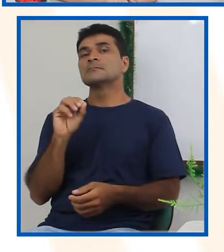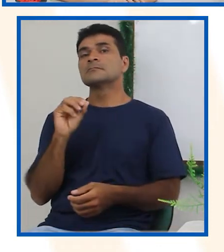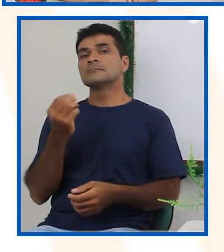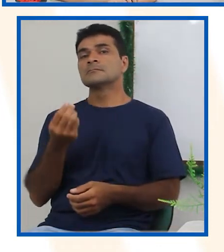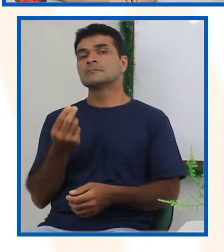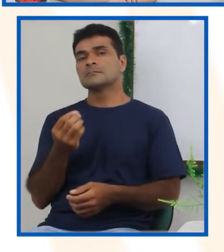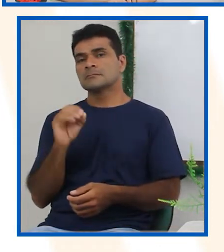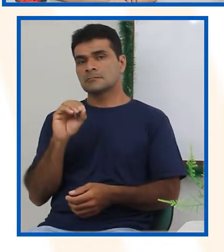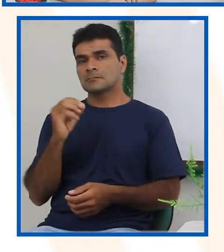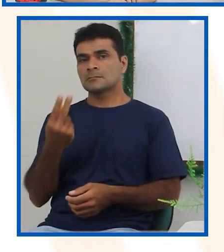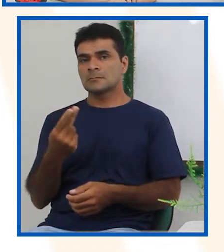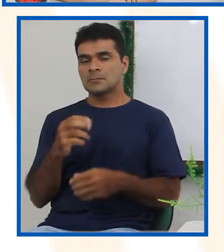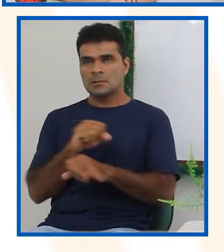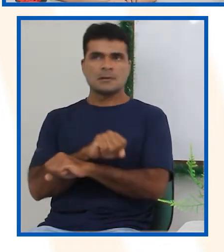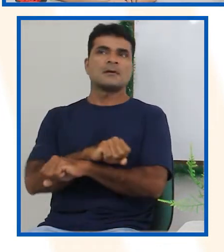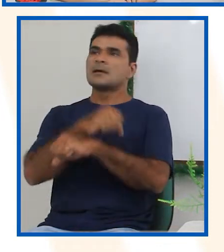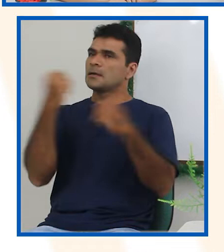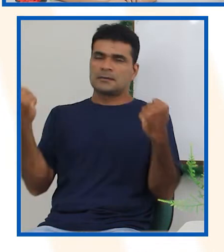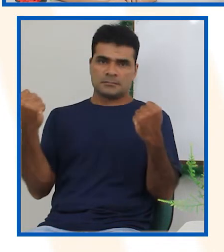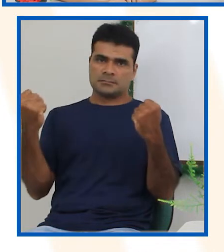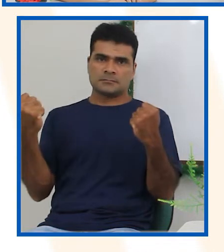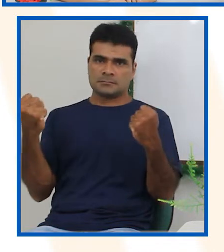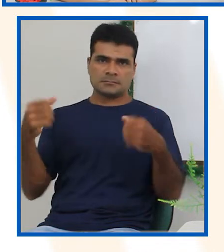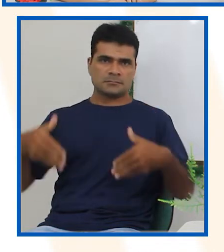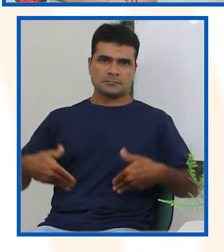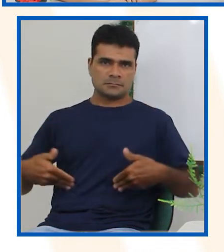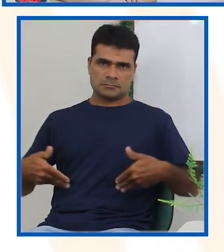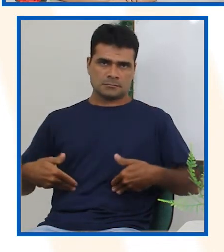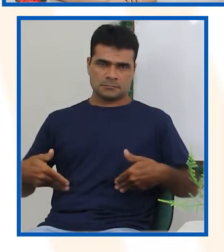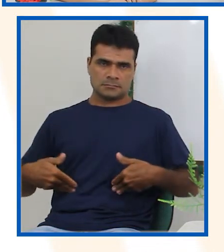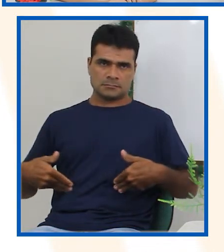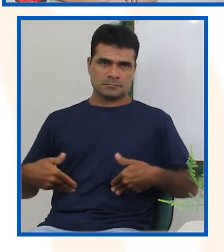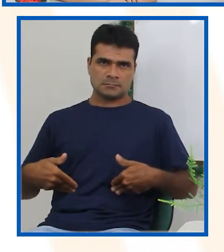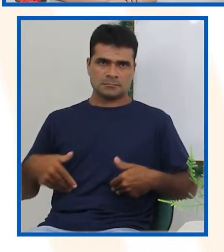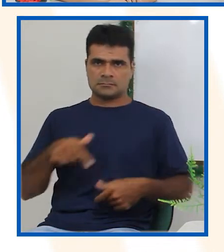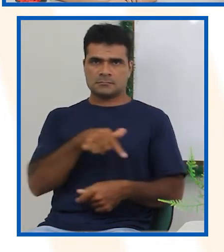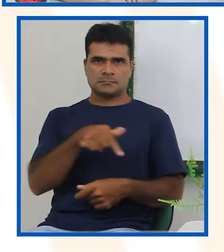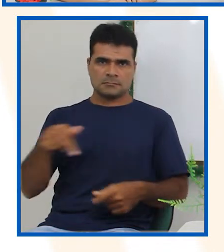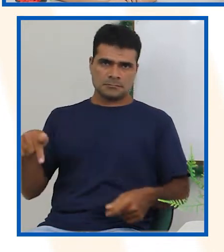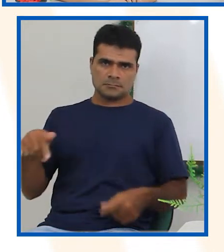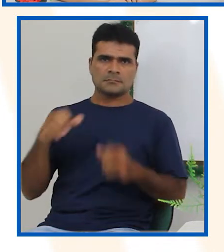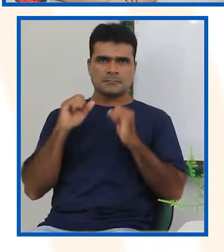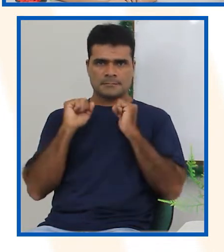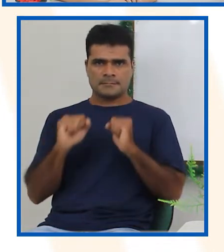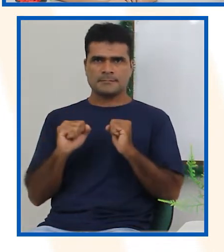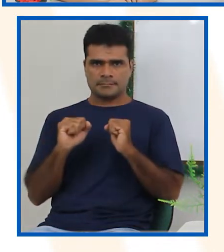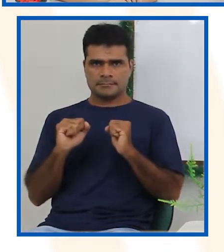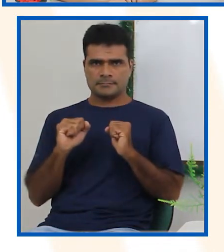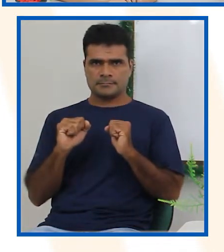Vocês já ficaram uma semana sem comer? Será que é possível um ser humano ficar uma semana sem comer?